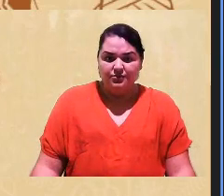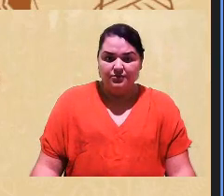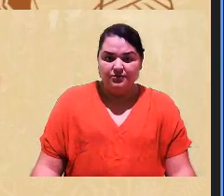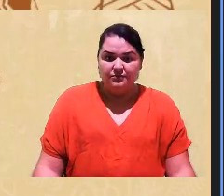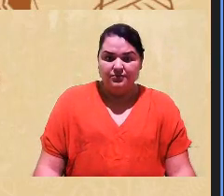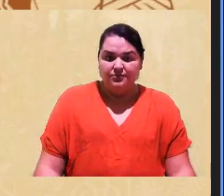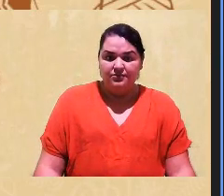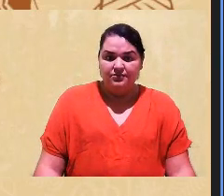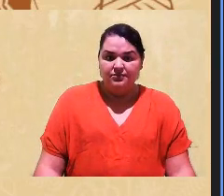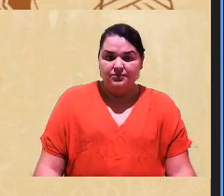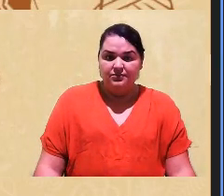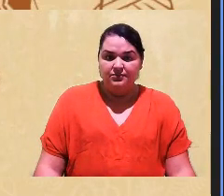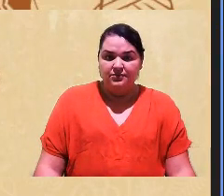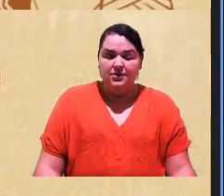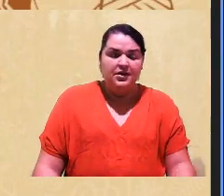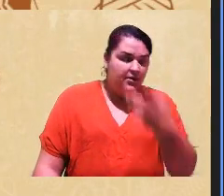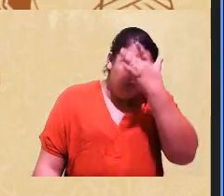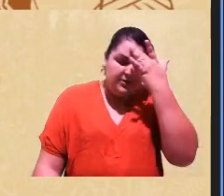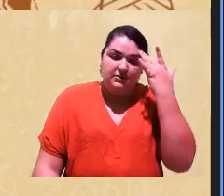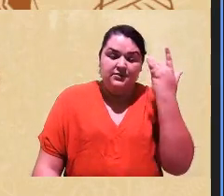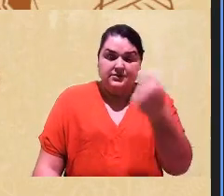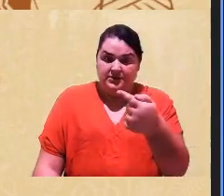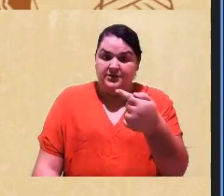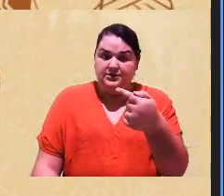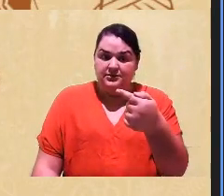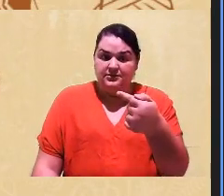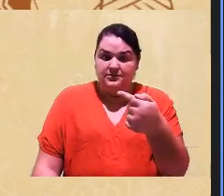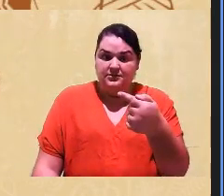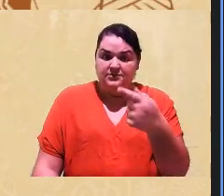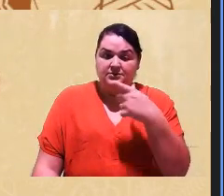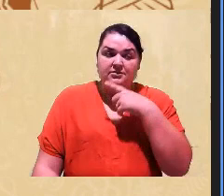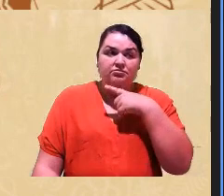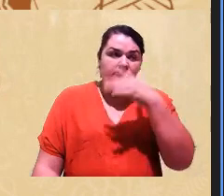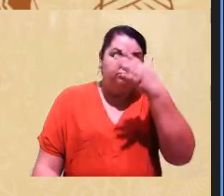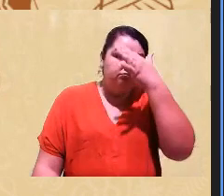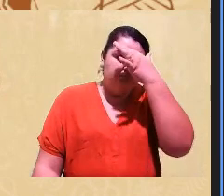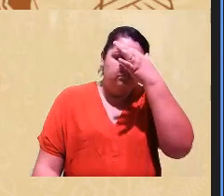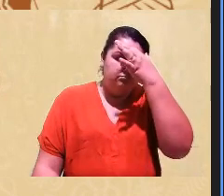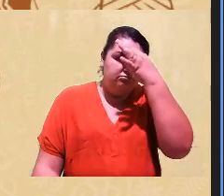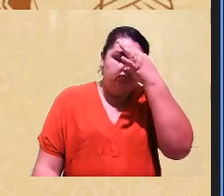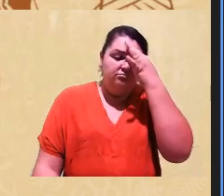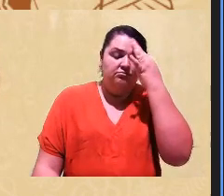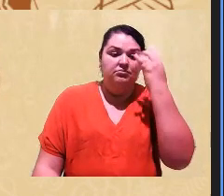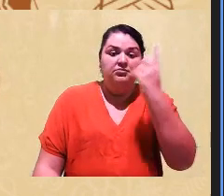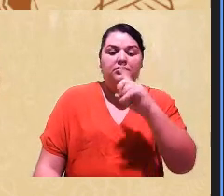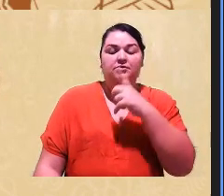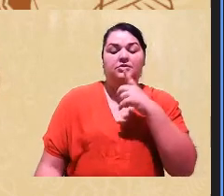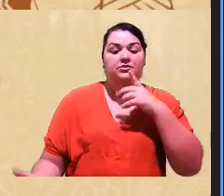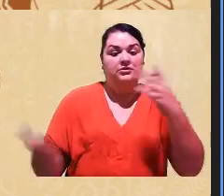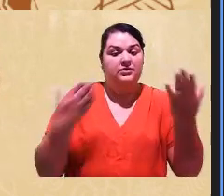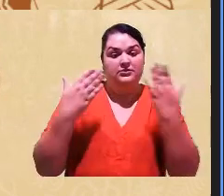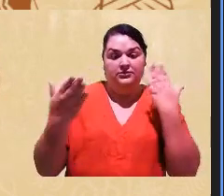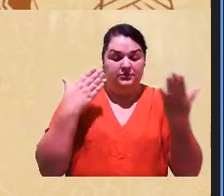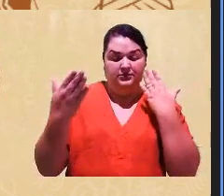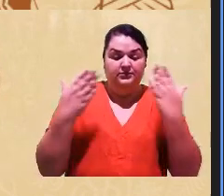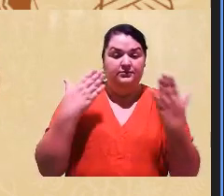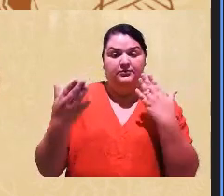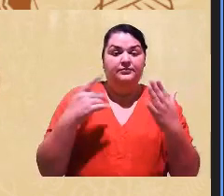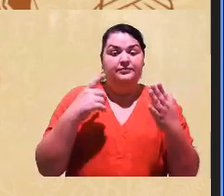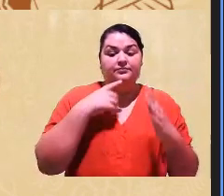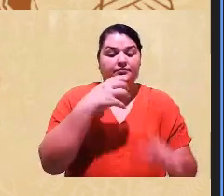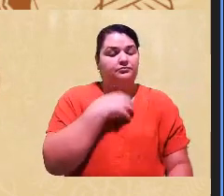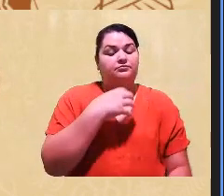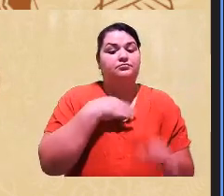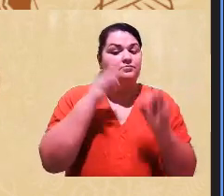De sete pessoas. E ele saiu com a sensação de que ele não ia ser analisado de forma justa e